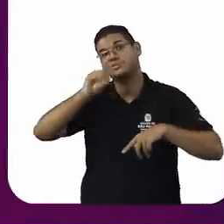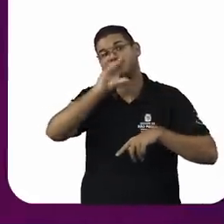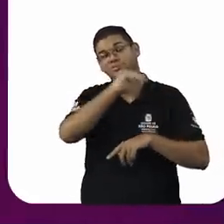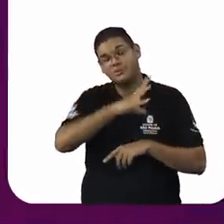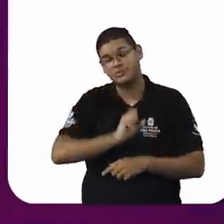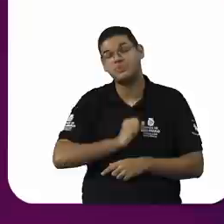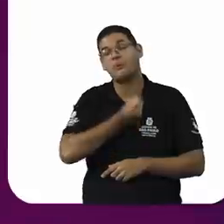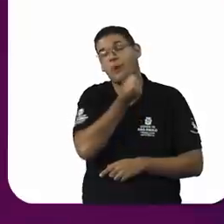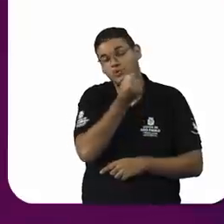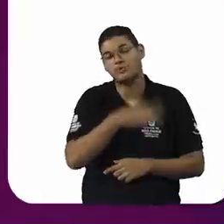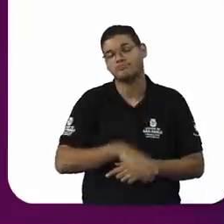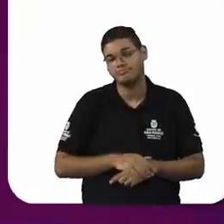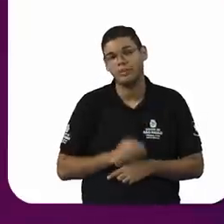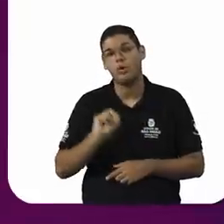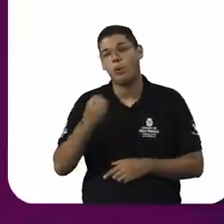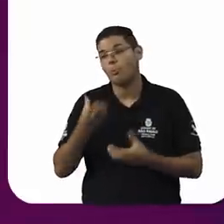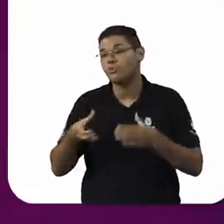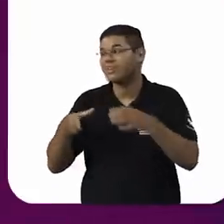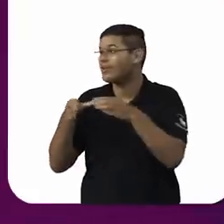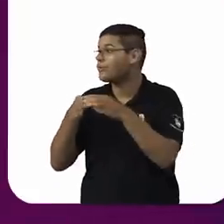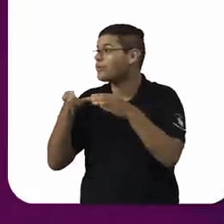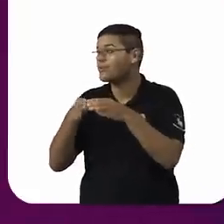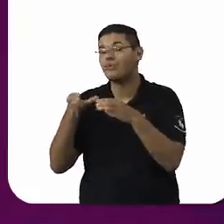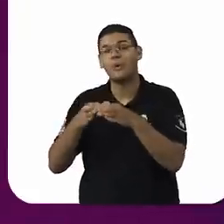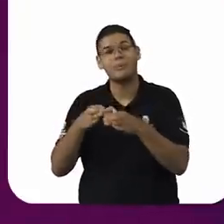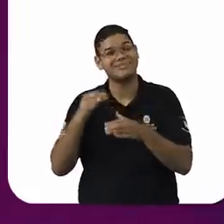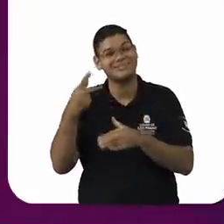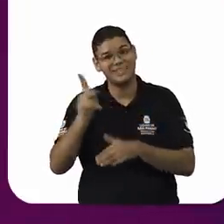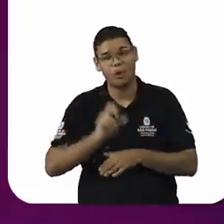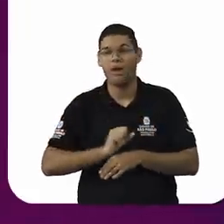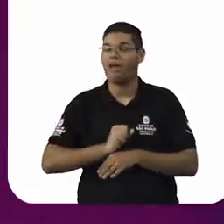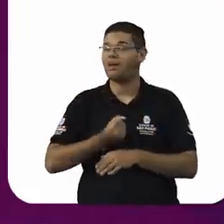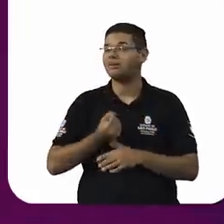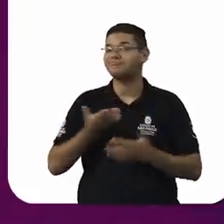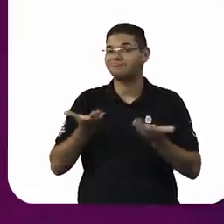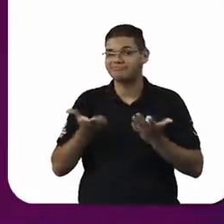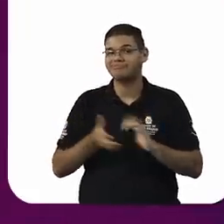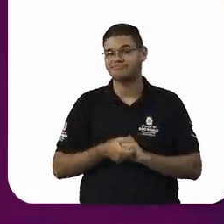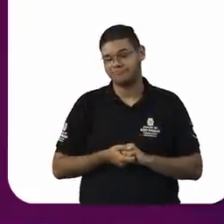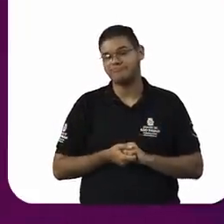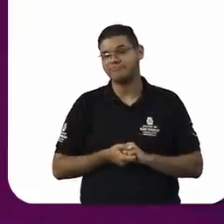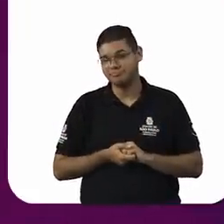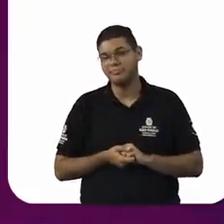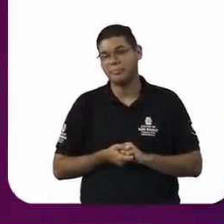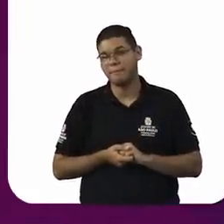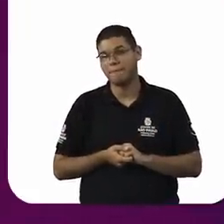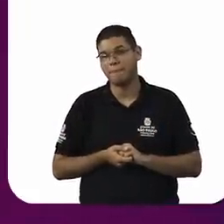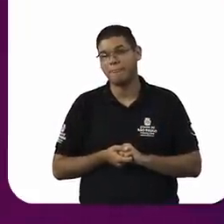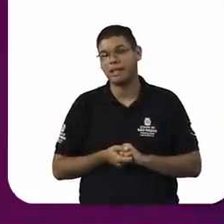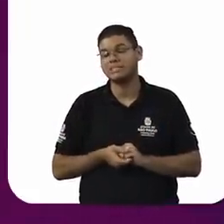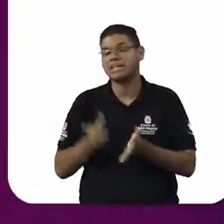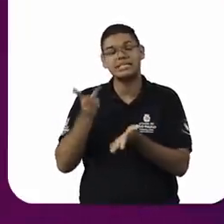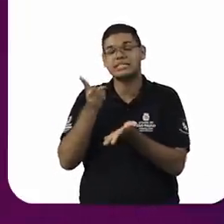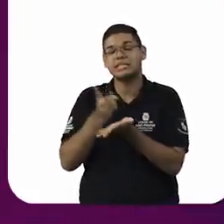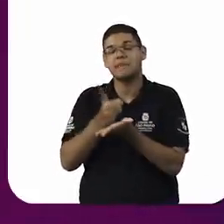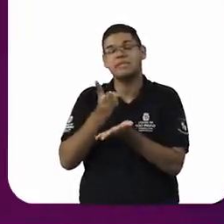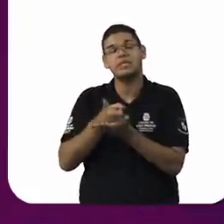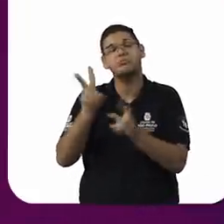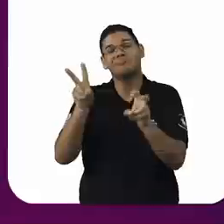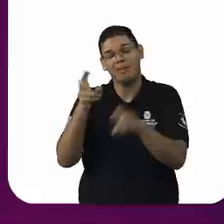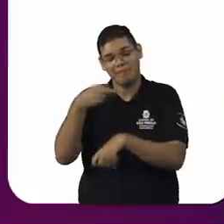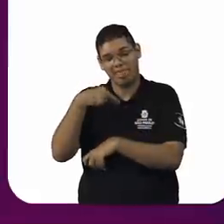determinadas facções religiosas em nome dos seus interesses que nem sempre são exatamente alguma coisa religiosa,